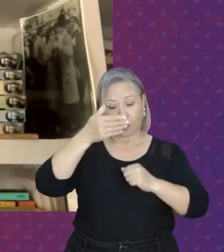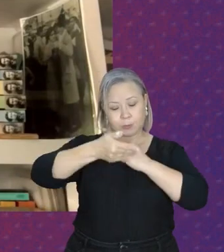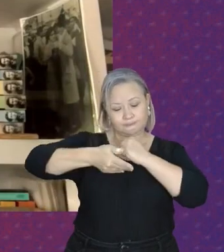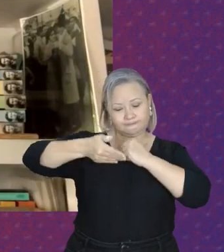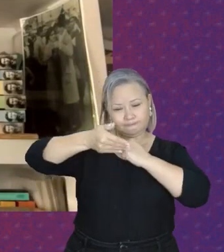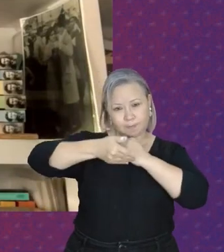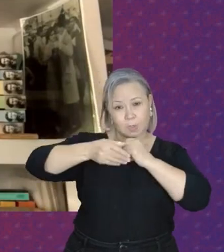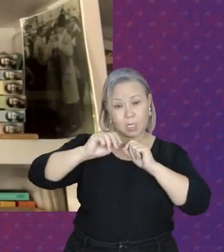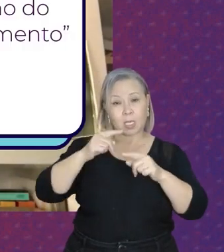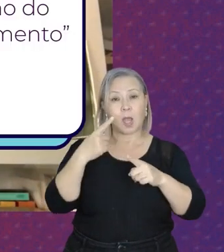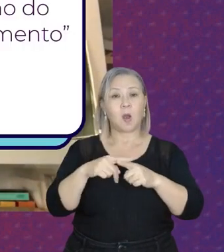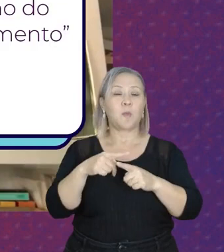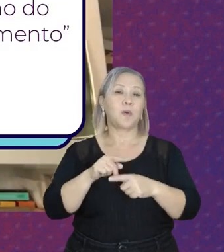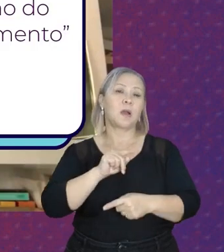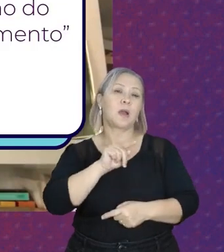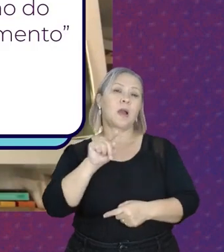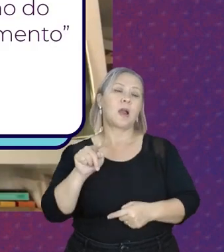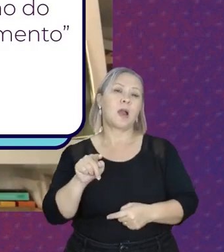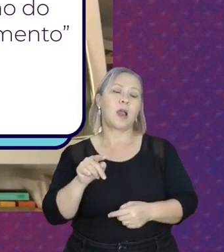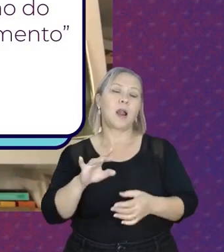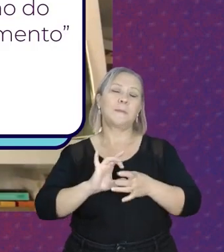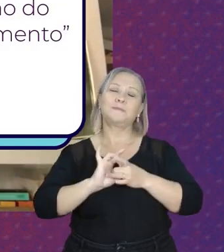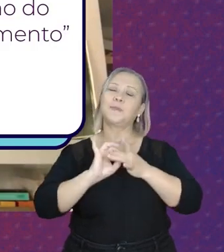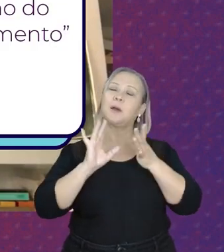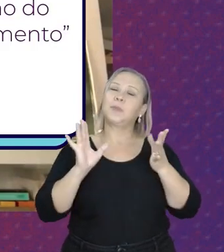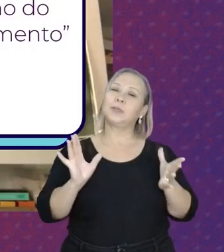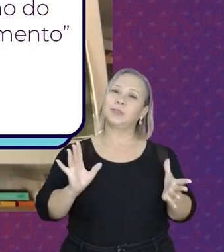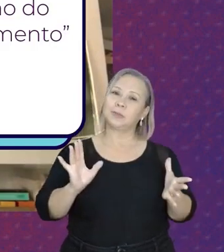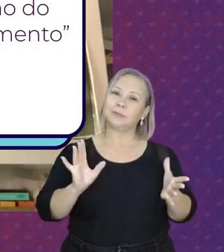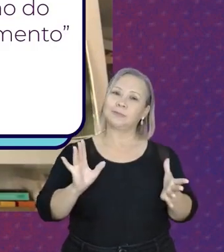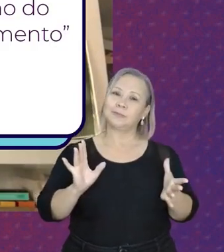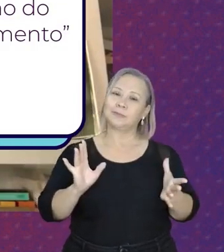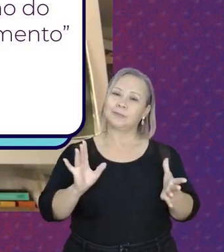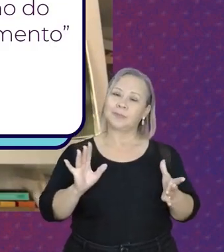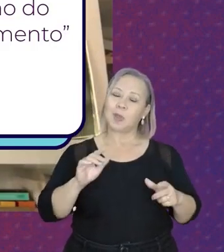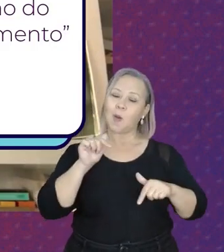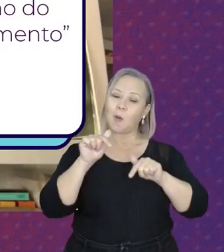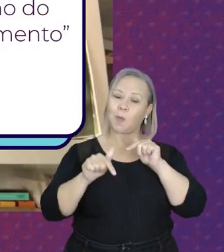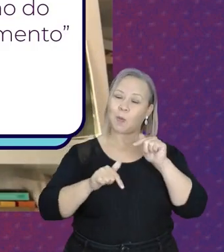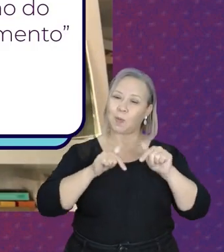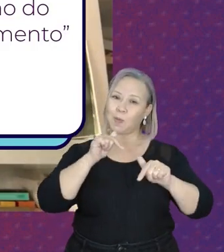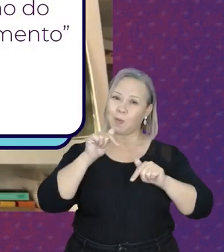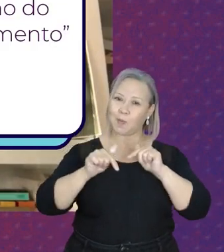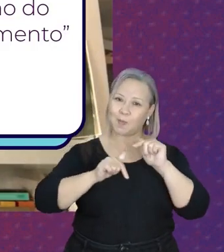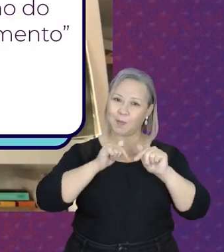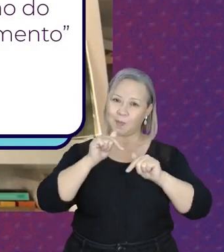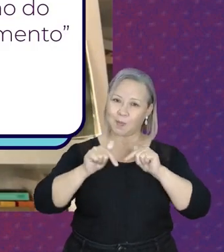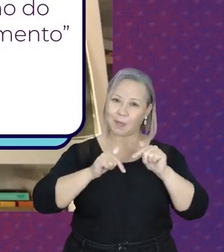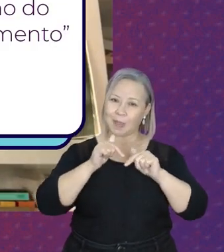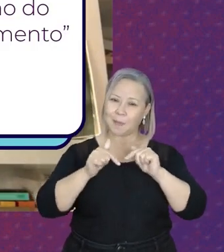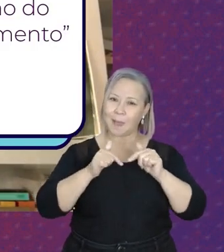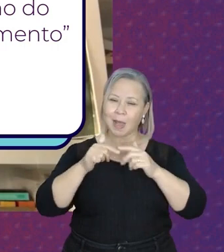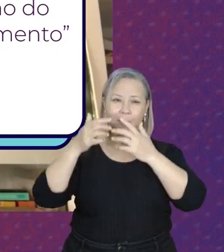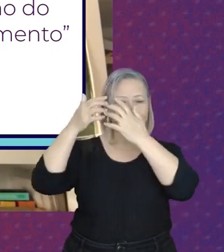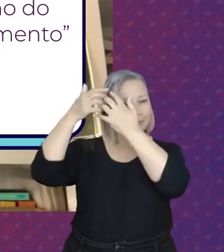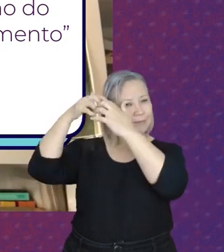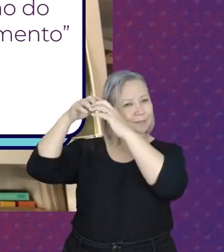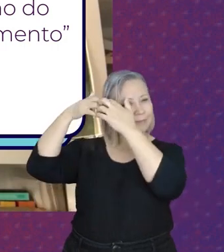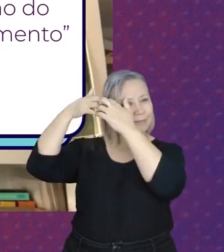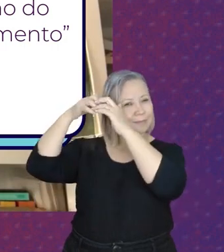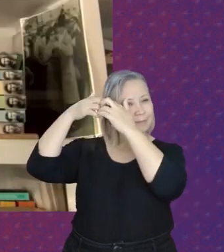porque ela permite o trabalho do pensamento,